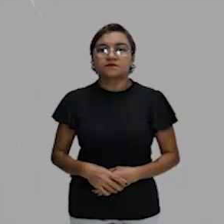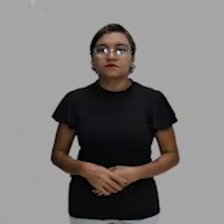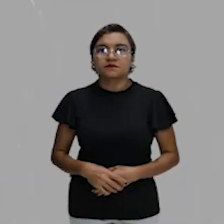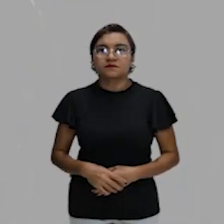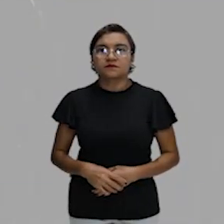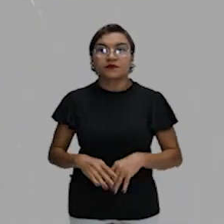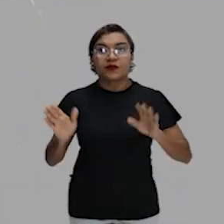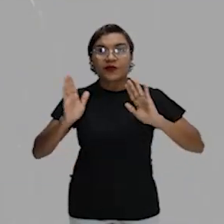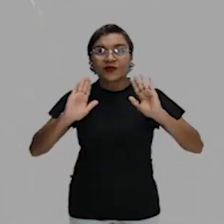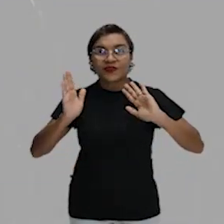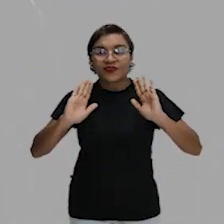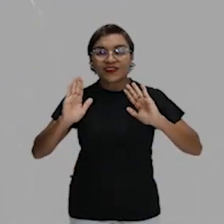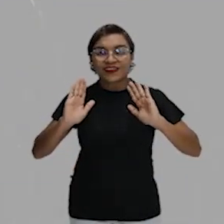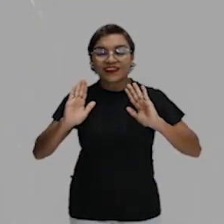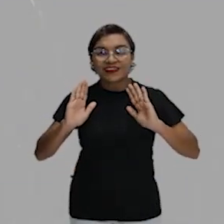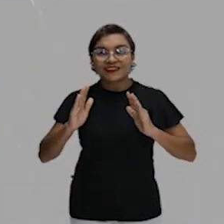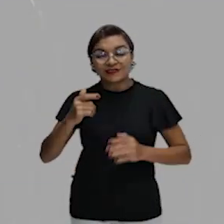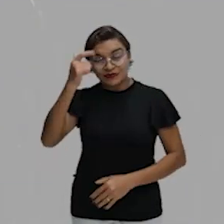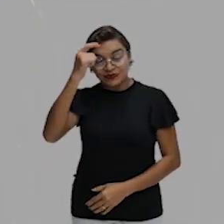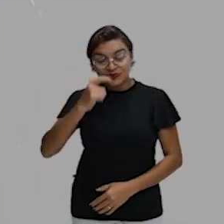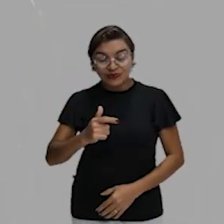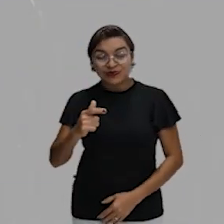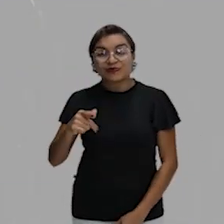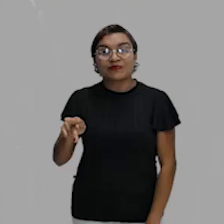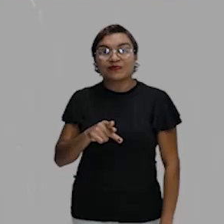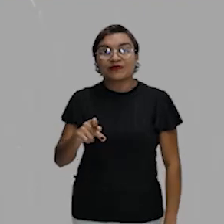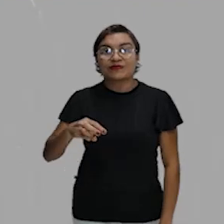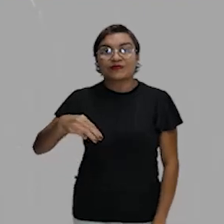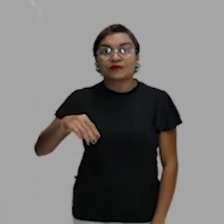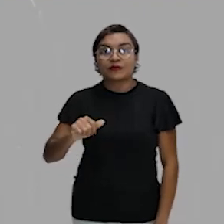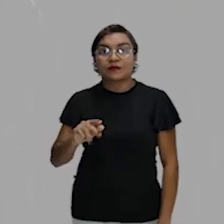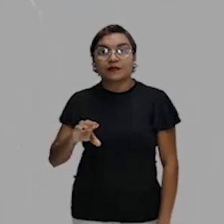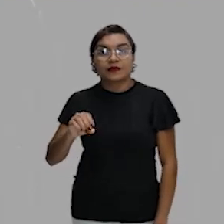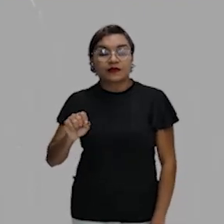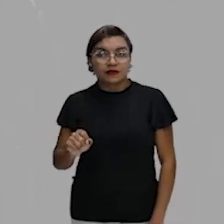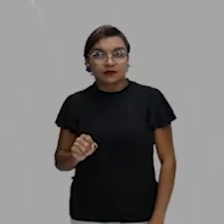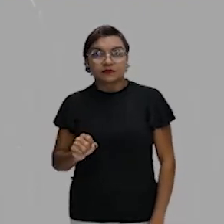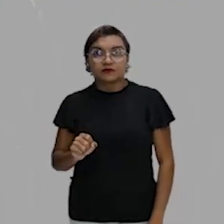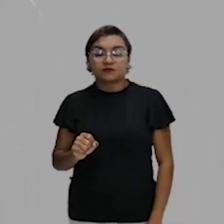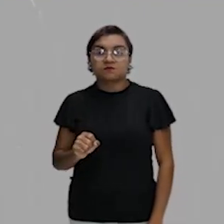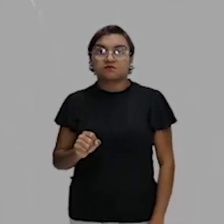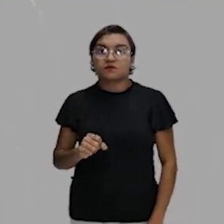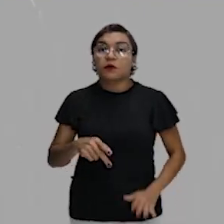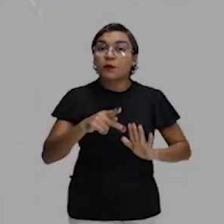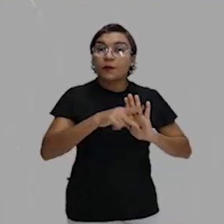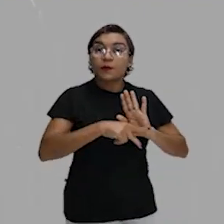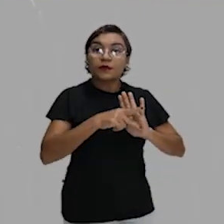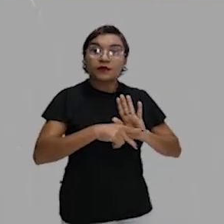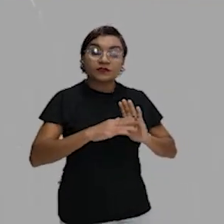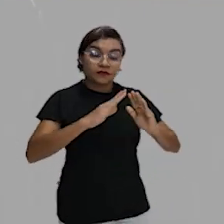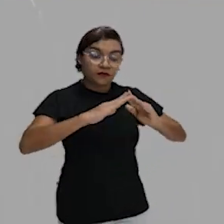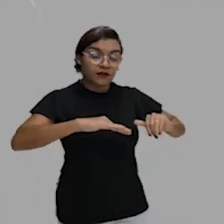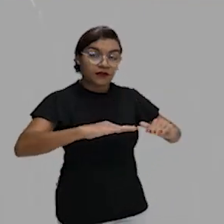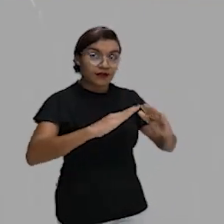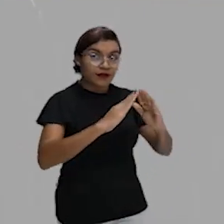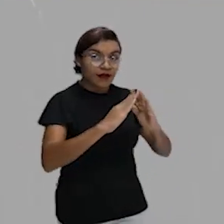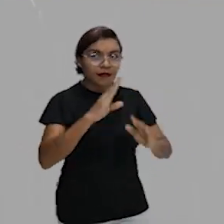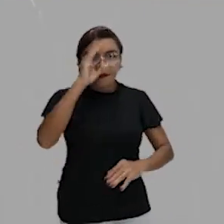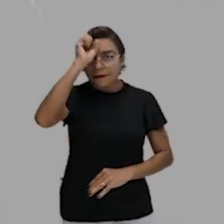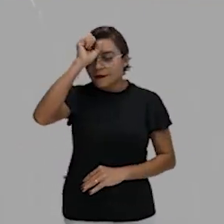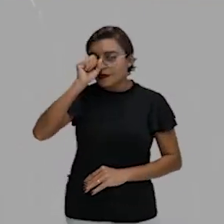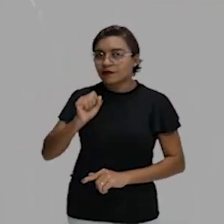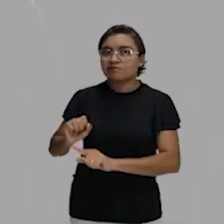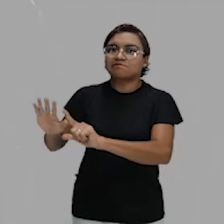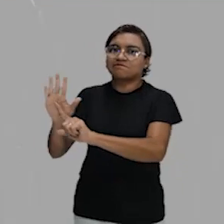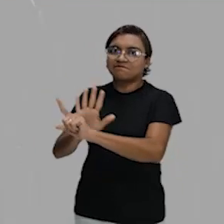Fala galera bonita, professor Marcos Cunha com vocês nesse belo projeto. Fiquem em casa aprendendo da